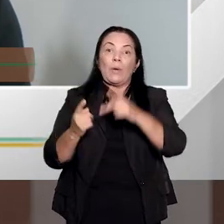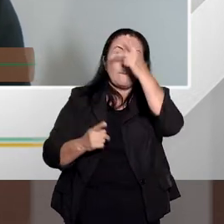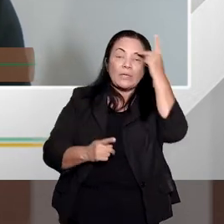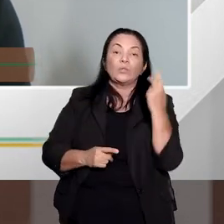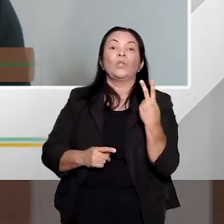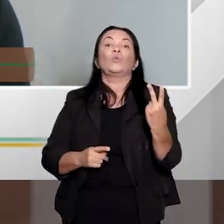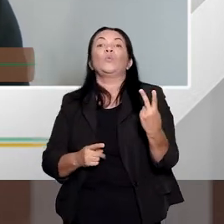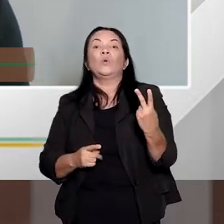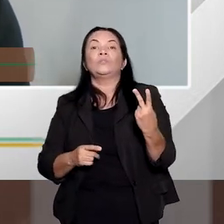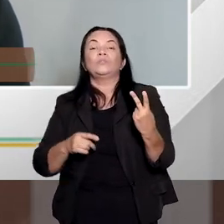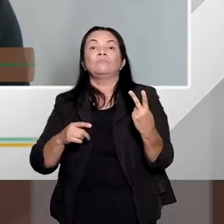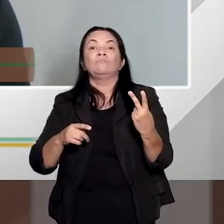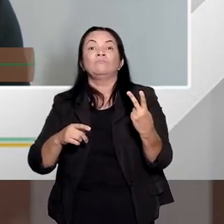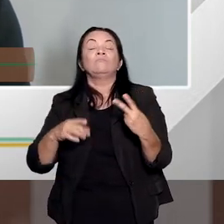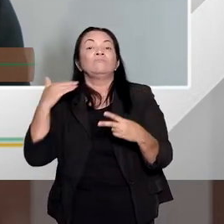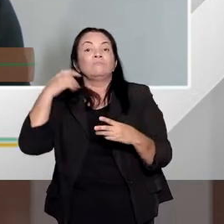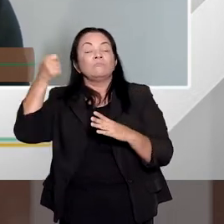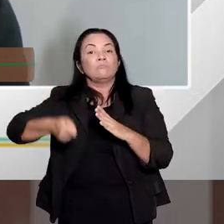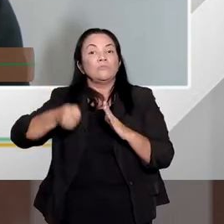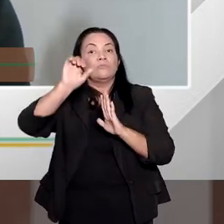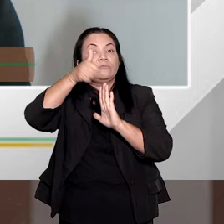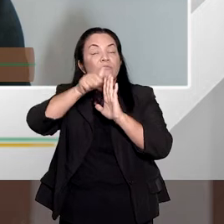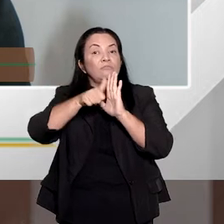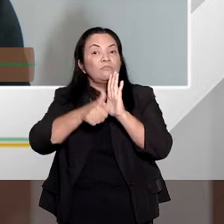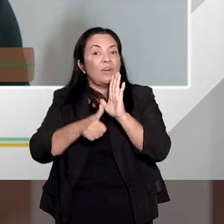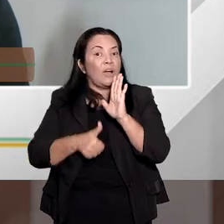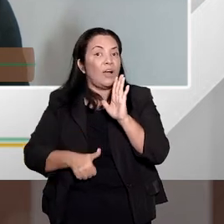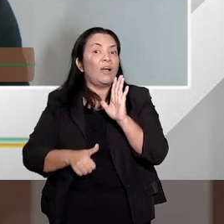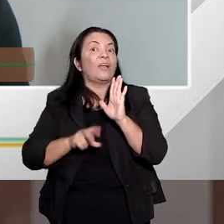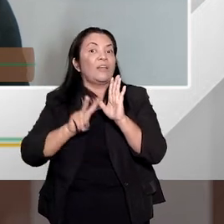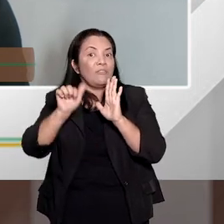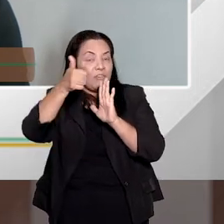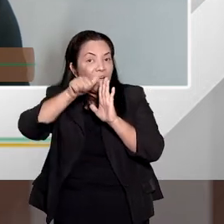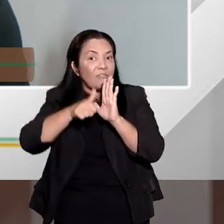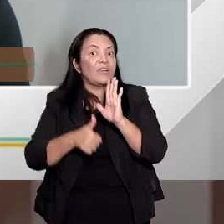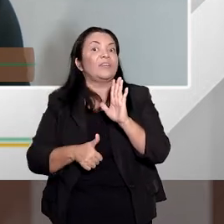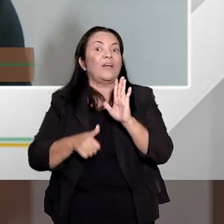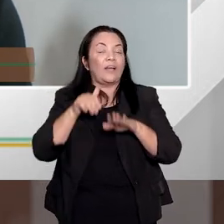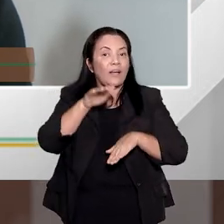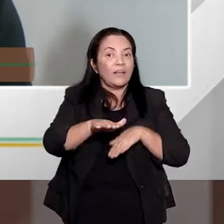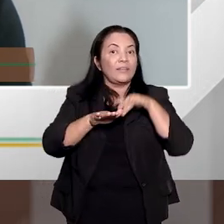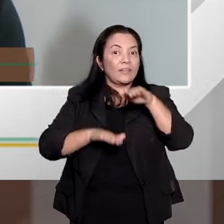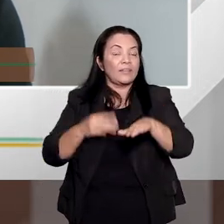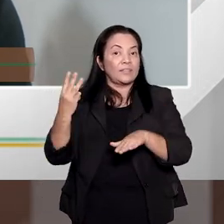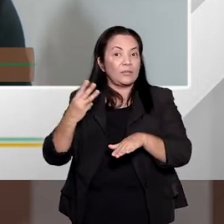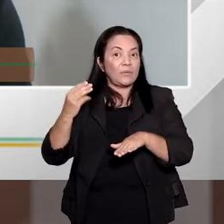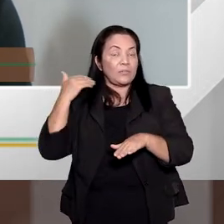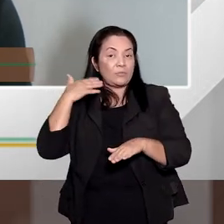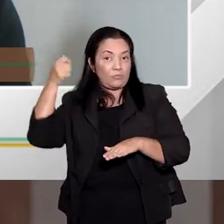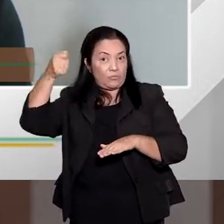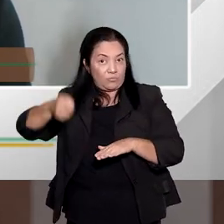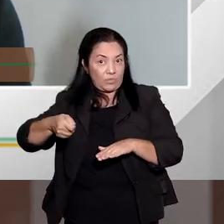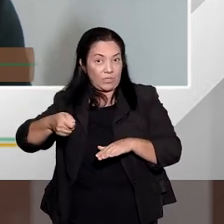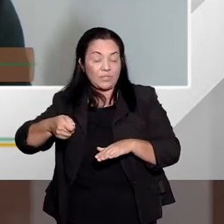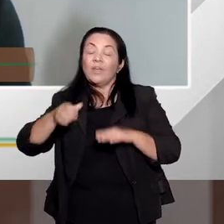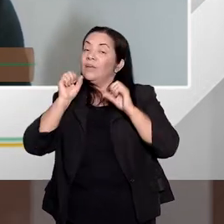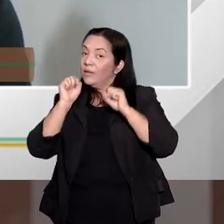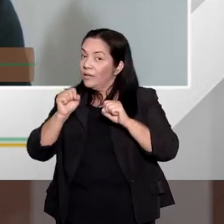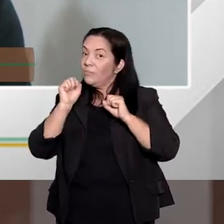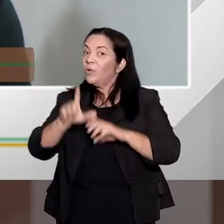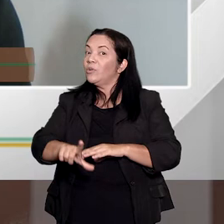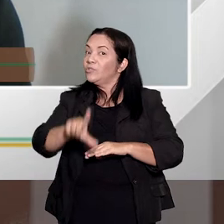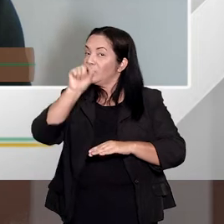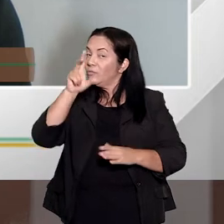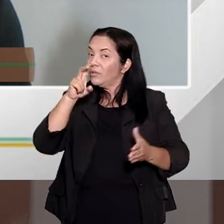e vai fixar a pena definitiva. Lembrando que nessa terceira fase, o juiz, ele pode fixar uma